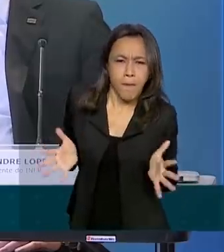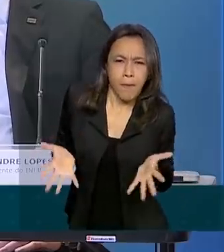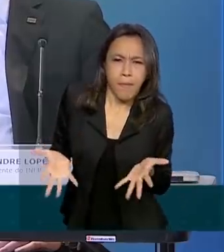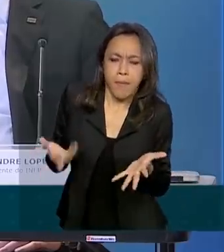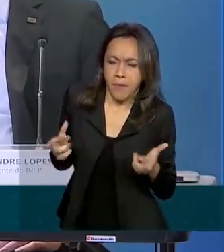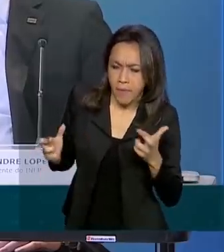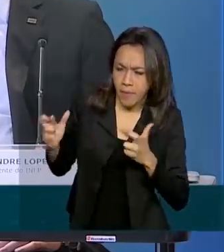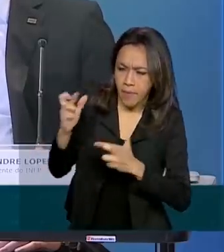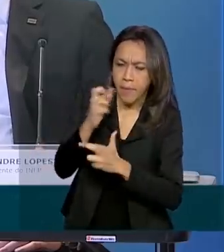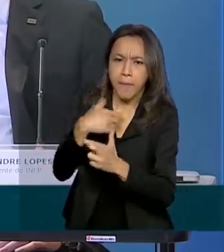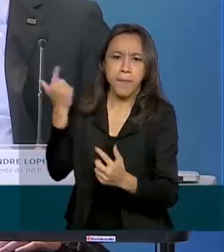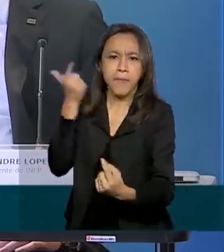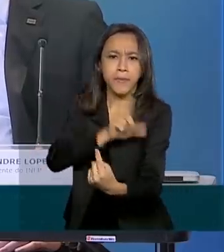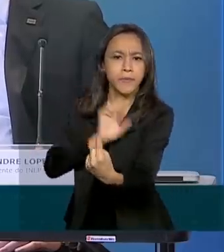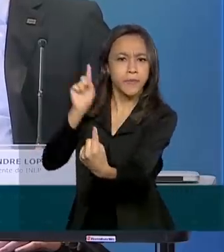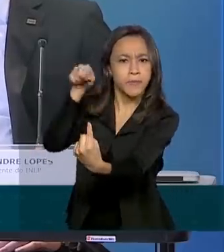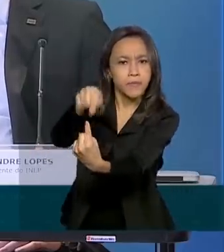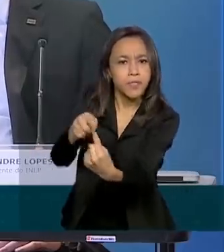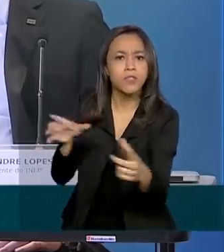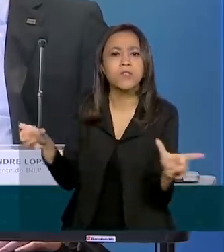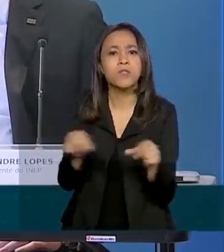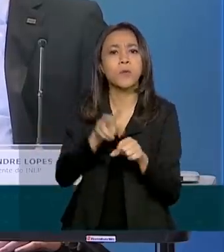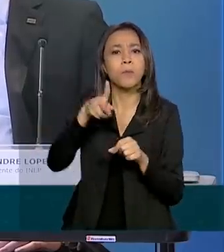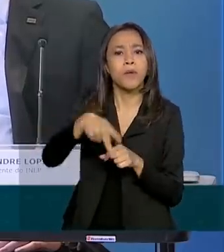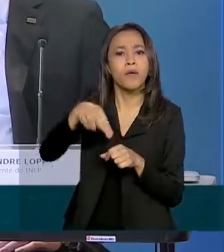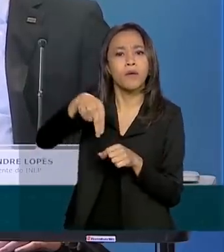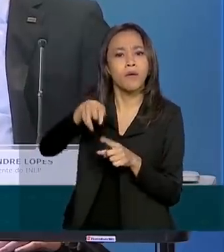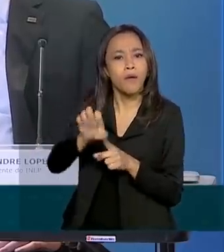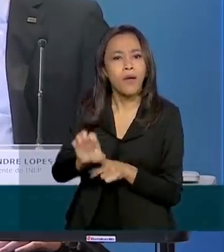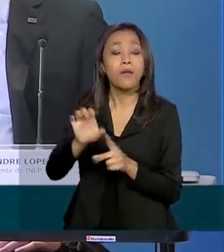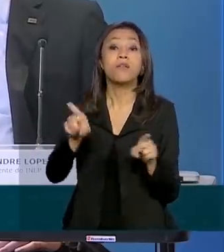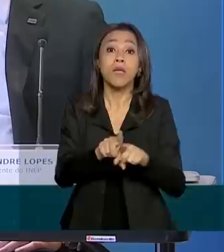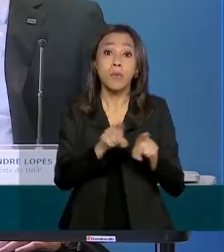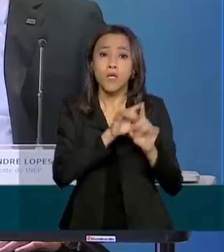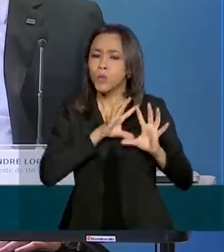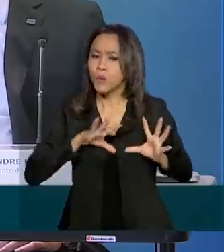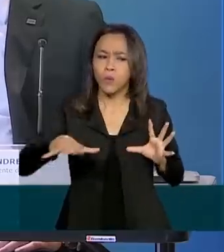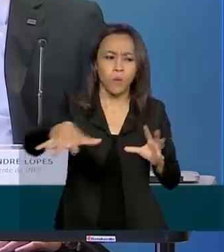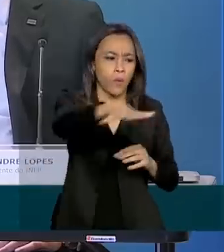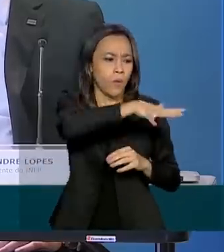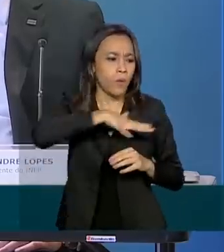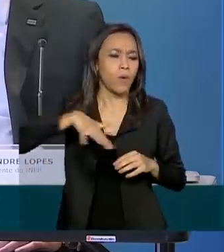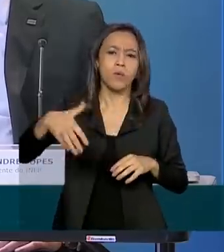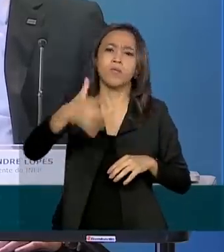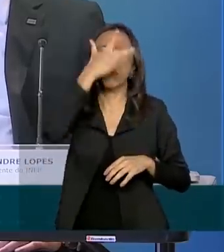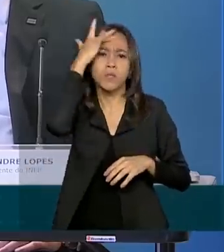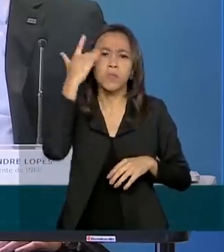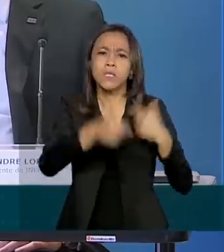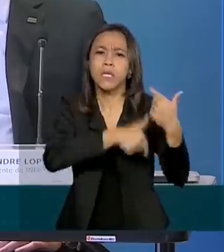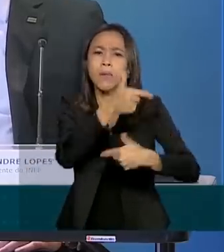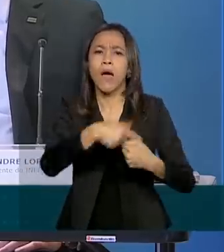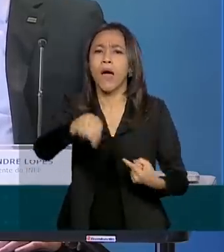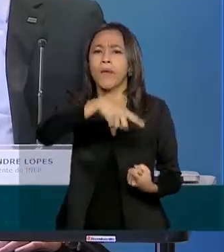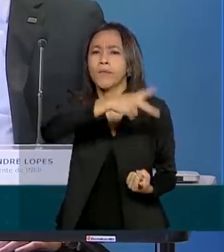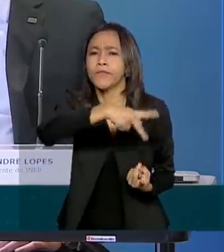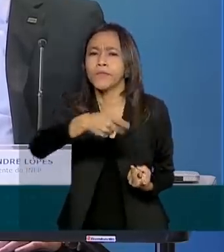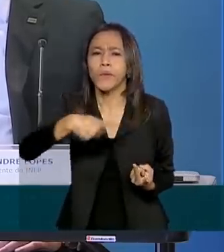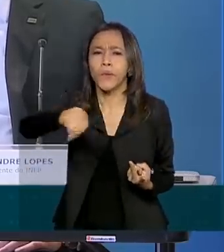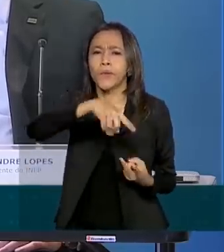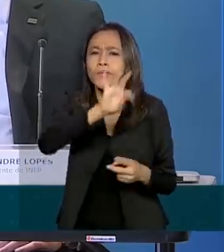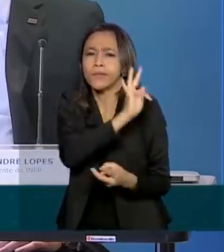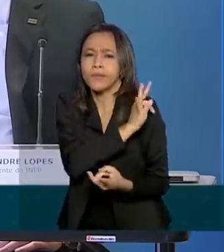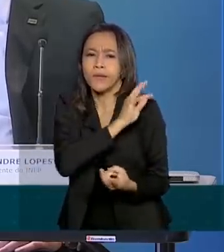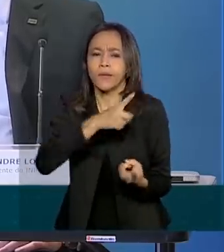monitoramento das metas do PNE, mas também toda a população que trabalha na educação brasileira, professores, professoras,